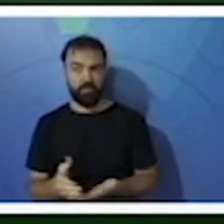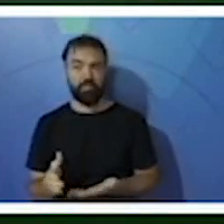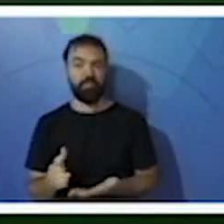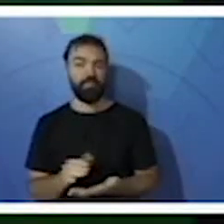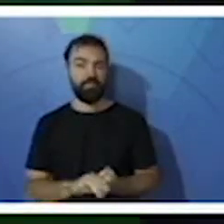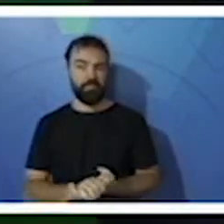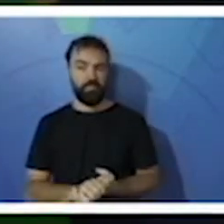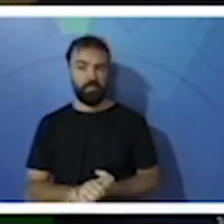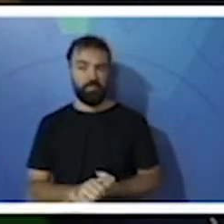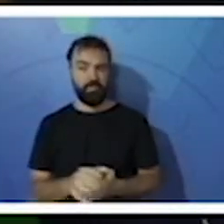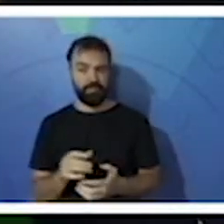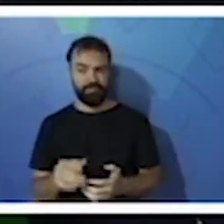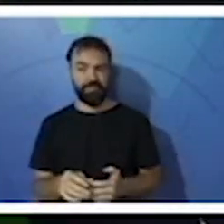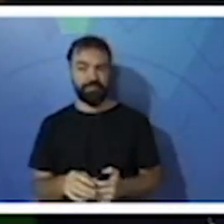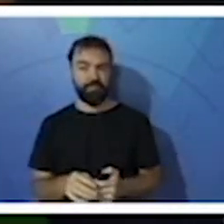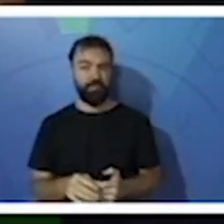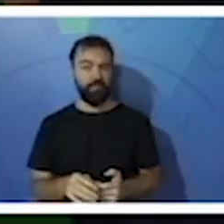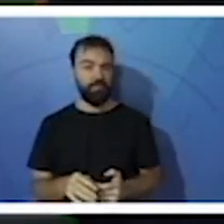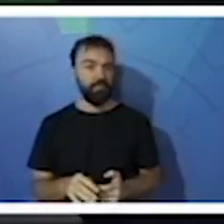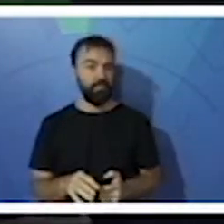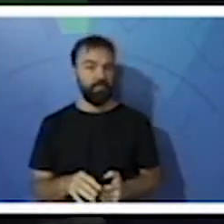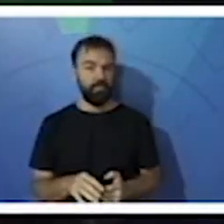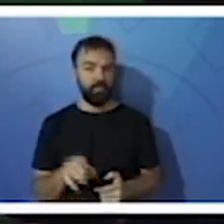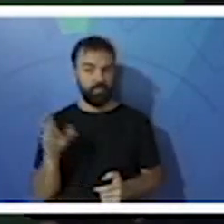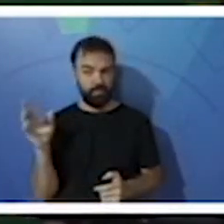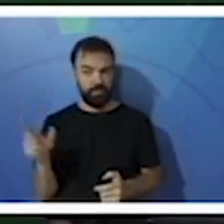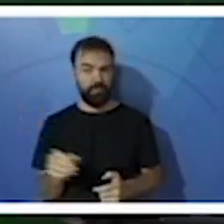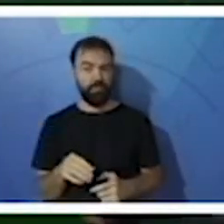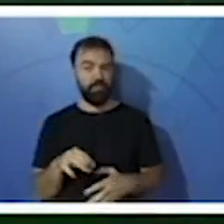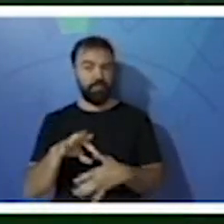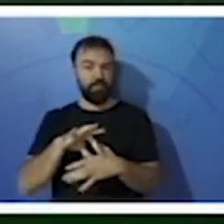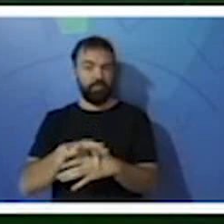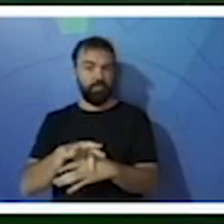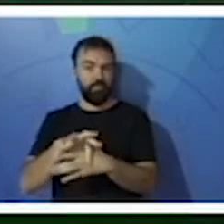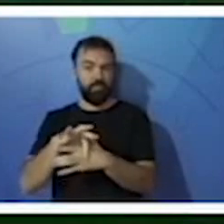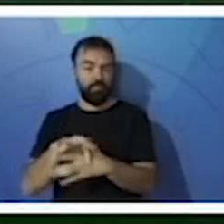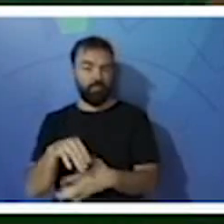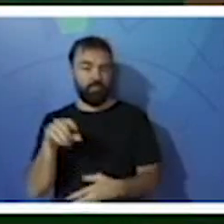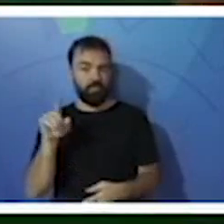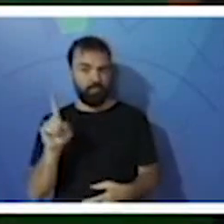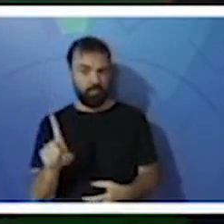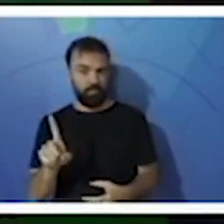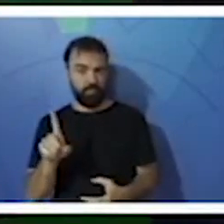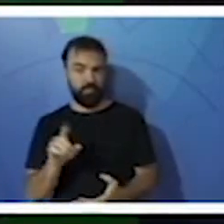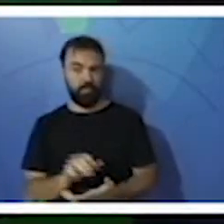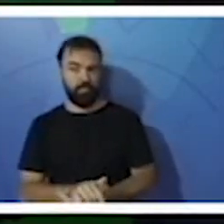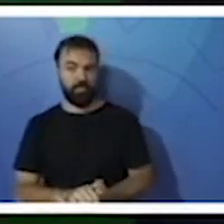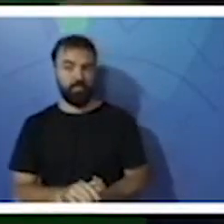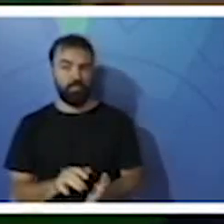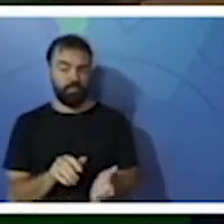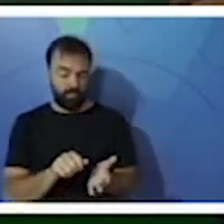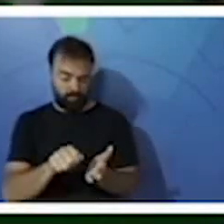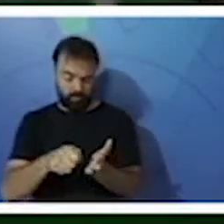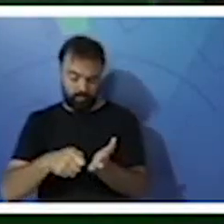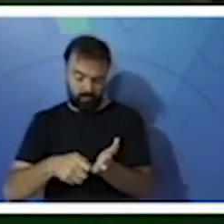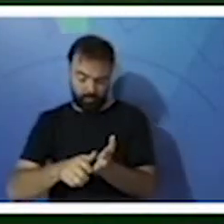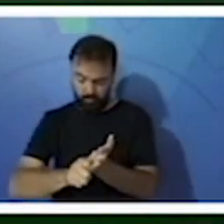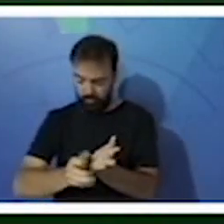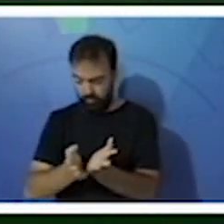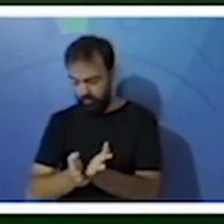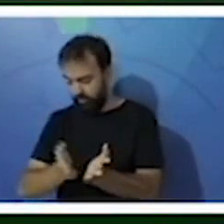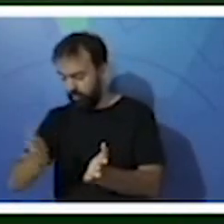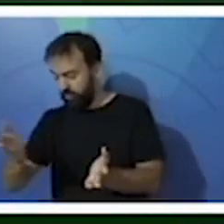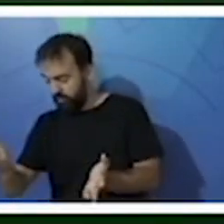Aqui na apostila de vocês tem um anexo 1, nós vamos retirar esse anexo e agora